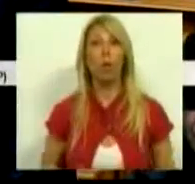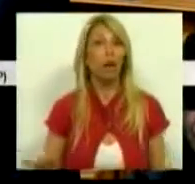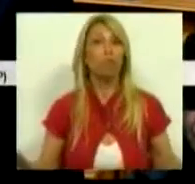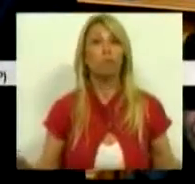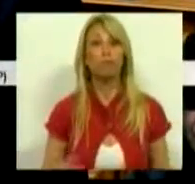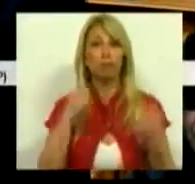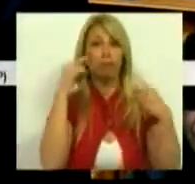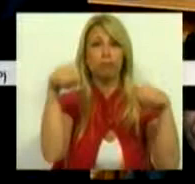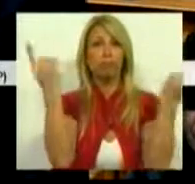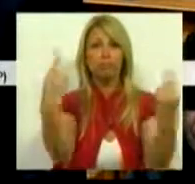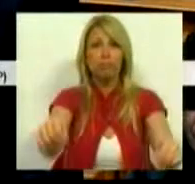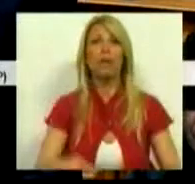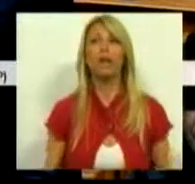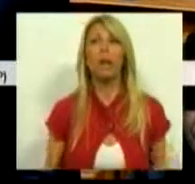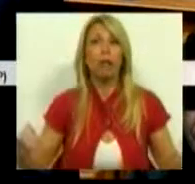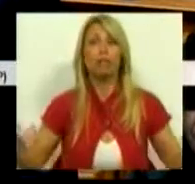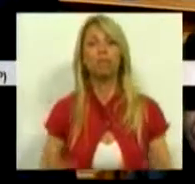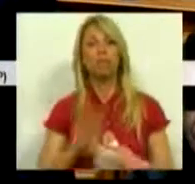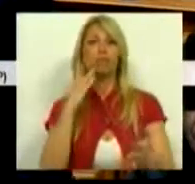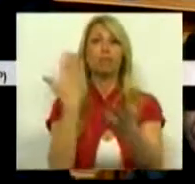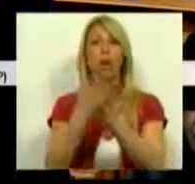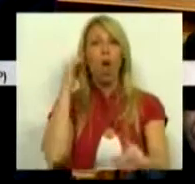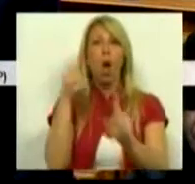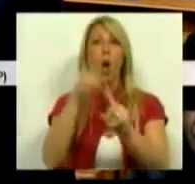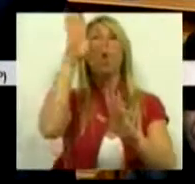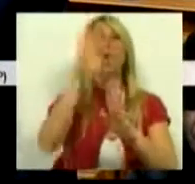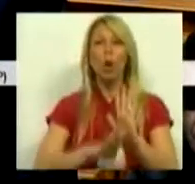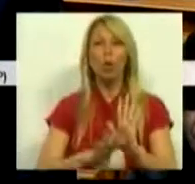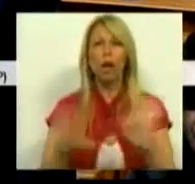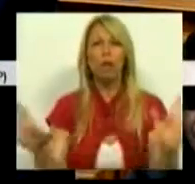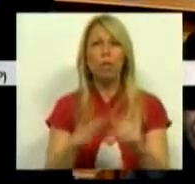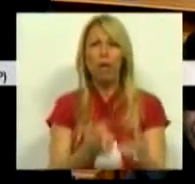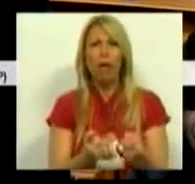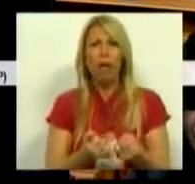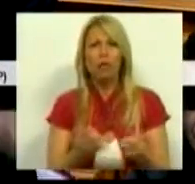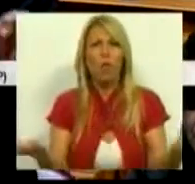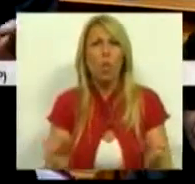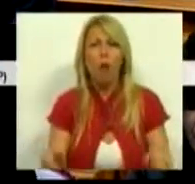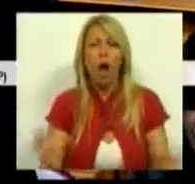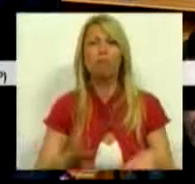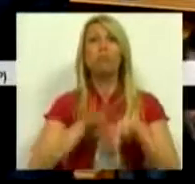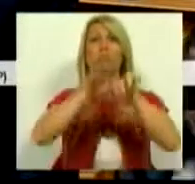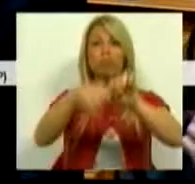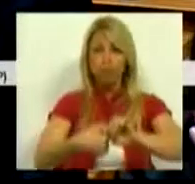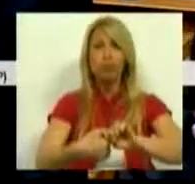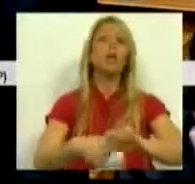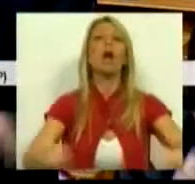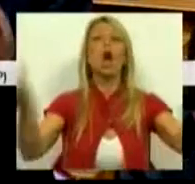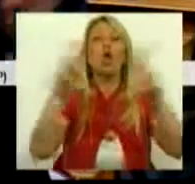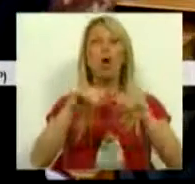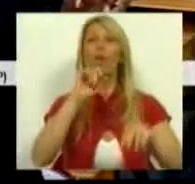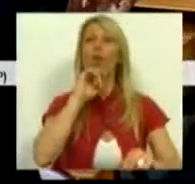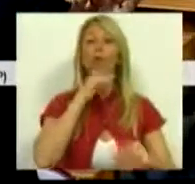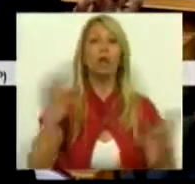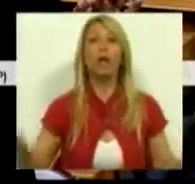Estão-se a implementar metas curriculares sem qualquer racionalidade. Destruíram-se as novas oportunidades.